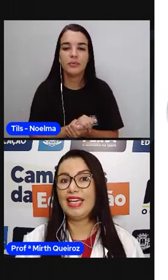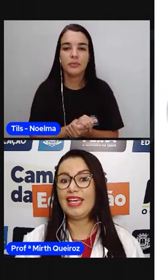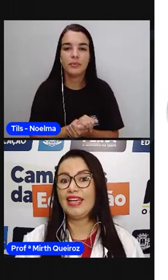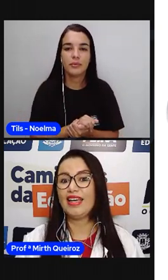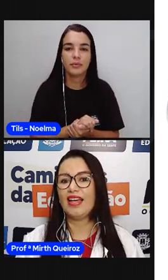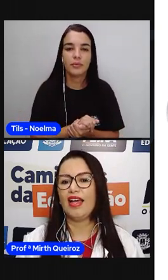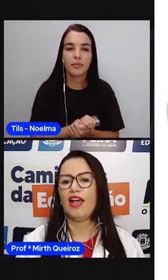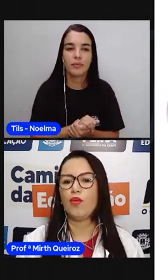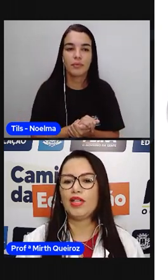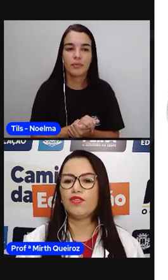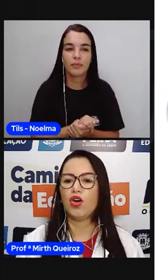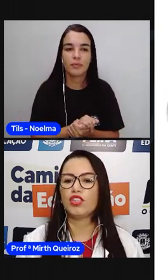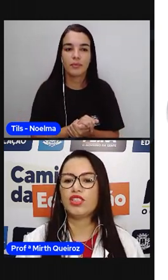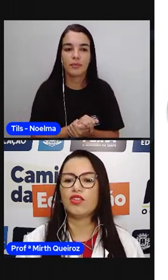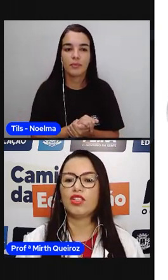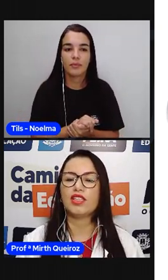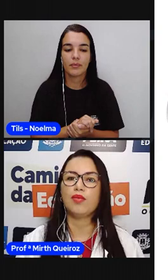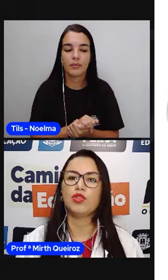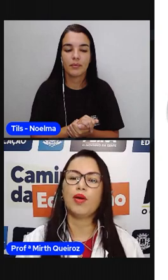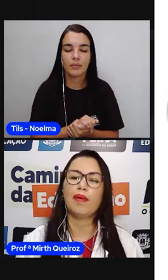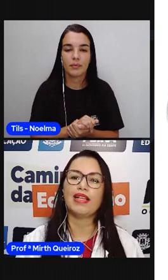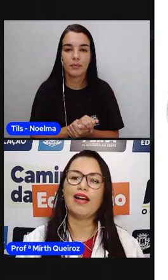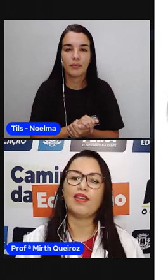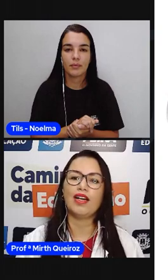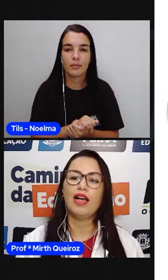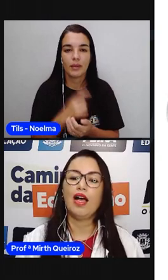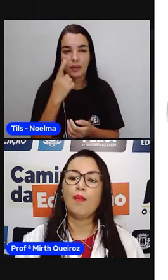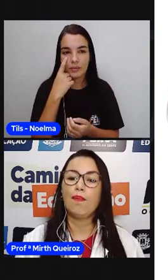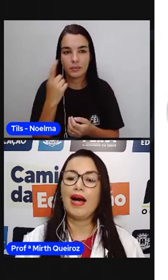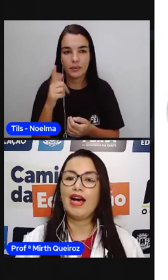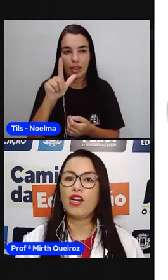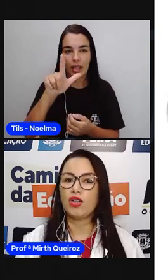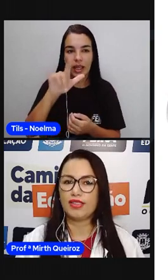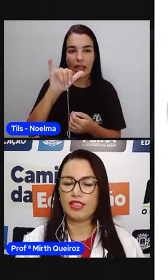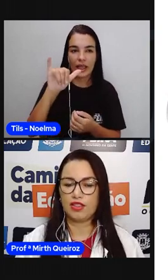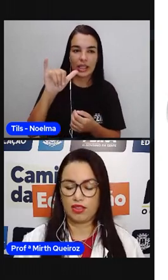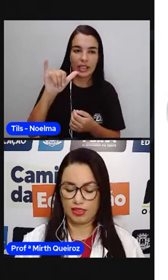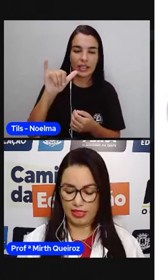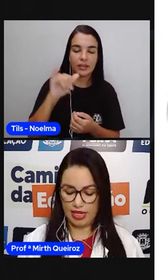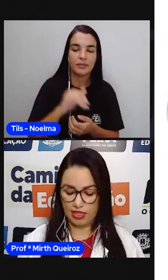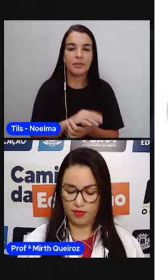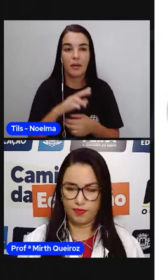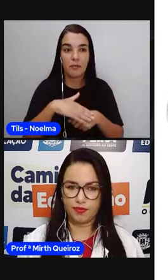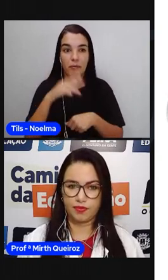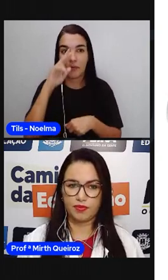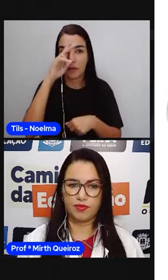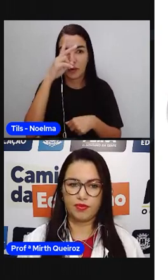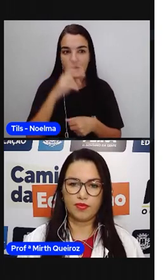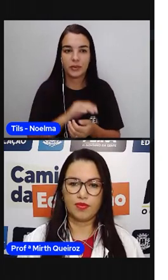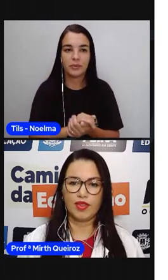Esse li é o mais forte. Então, nós temos uma palavra paroxítona, certo?